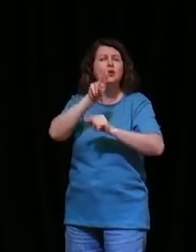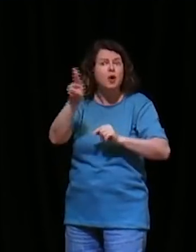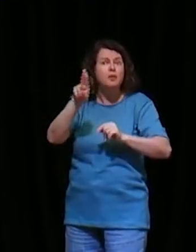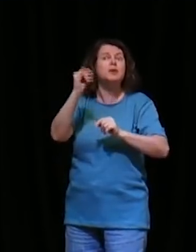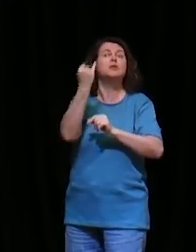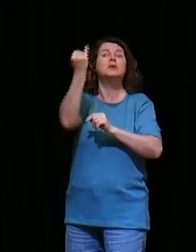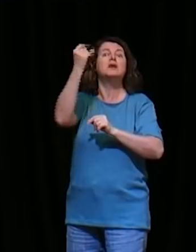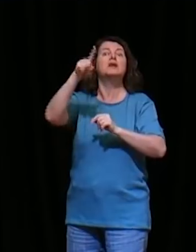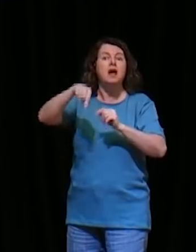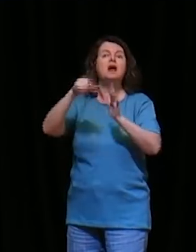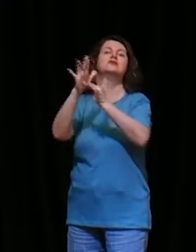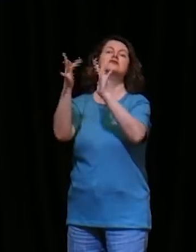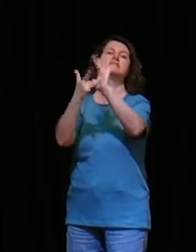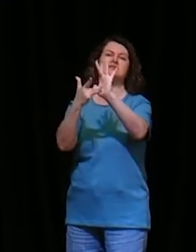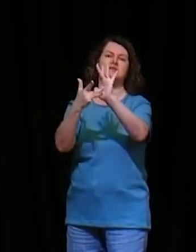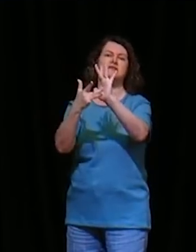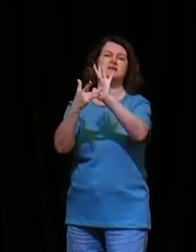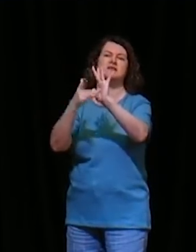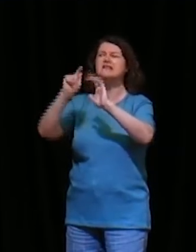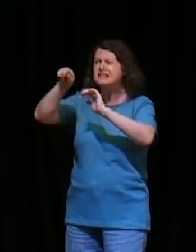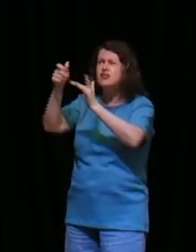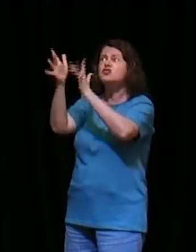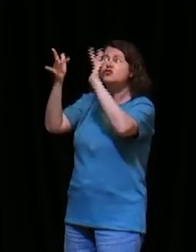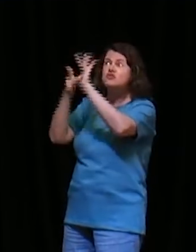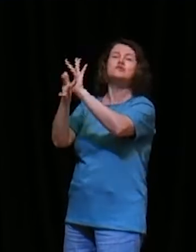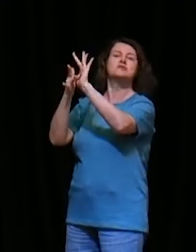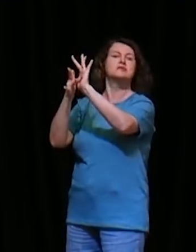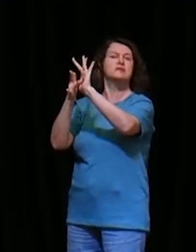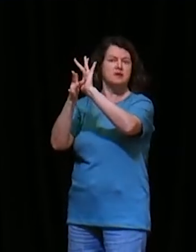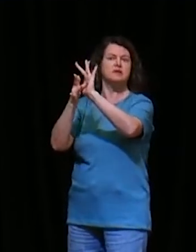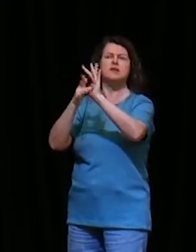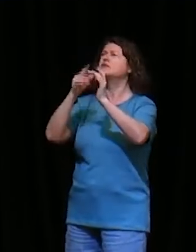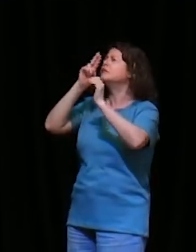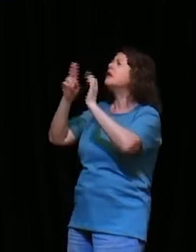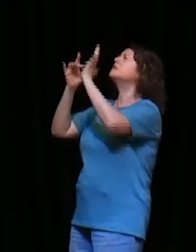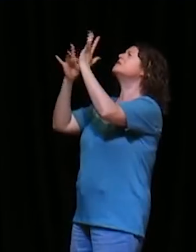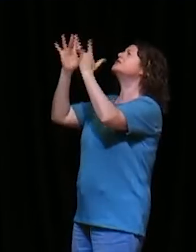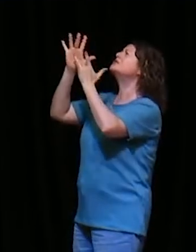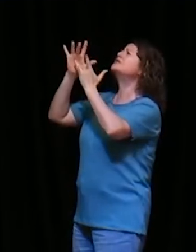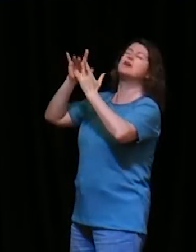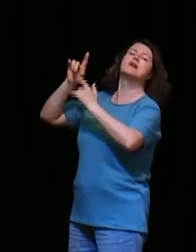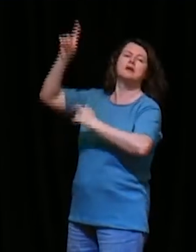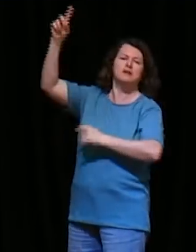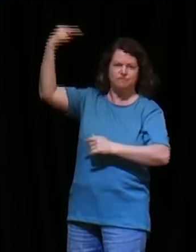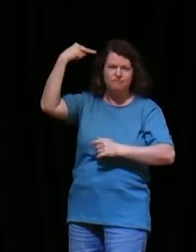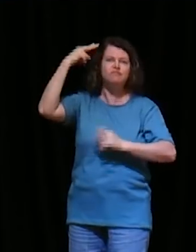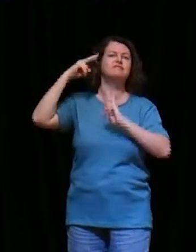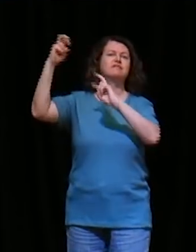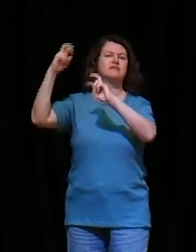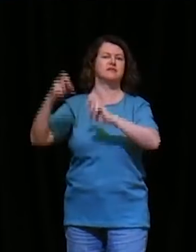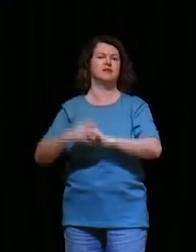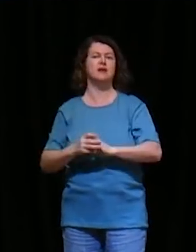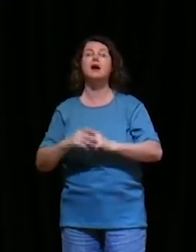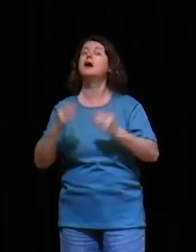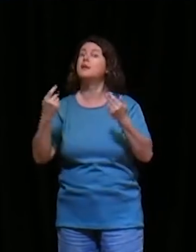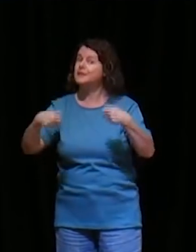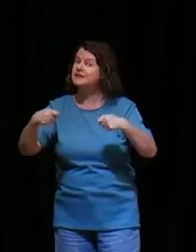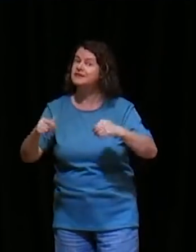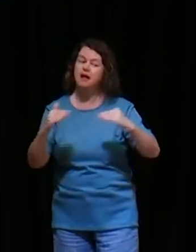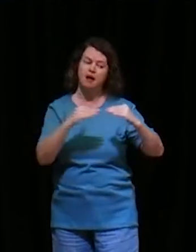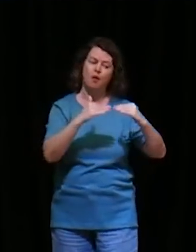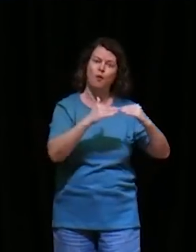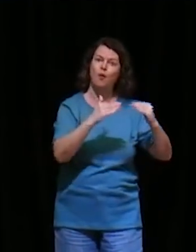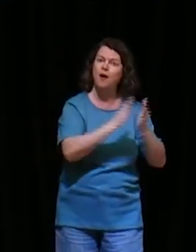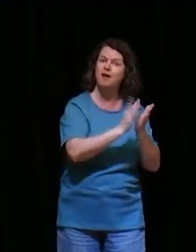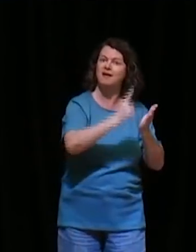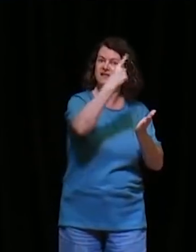é Jesus Cristo, se você ora em nome de Jesus, Deus vai te ouvir, agora você deve orar segundo a palavra de Deus, se vós estiverem